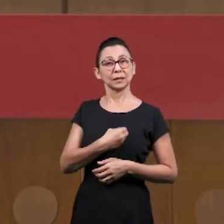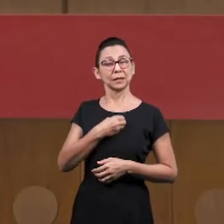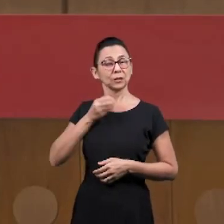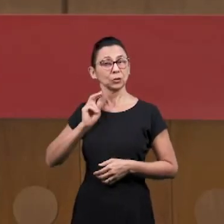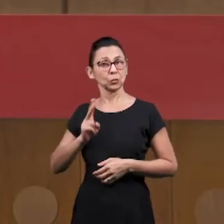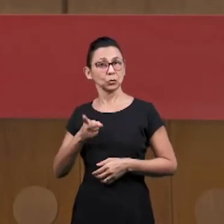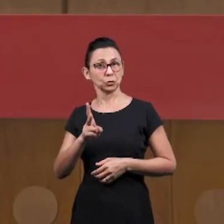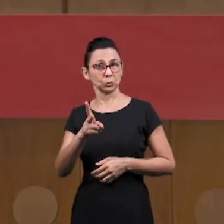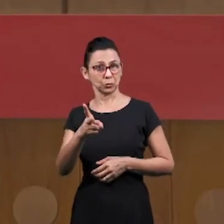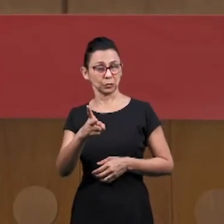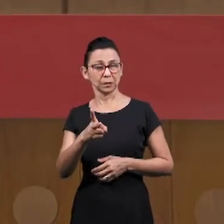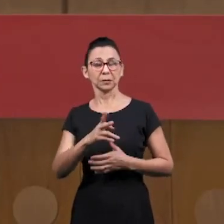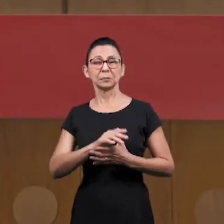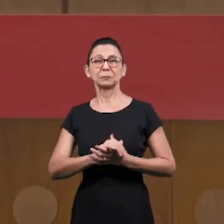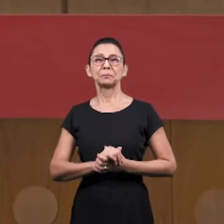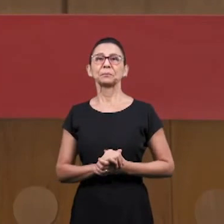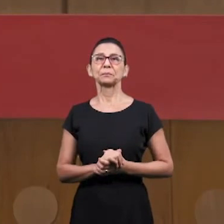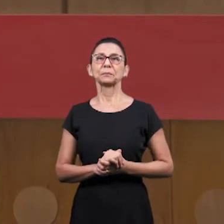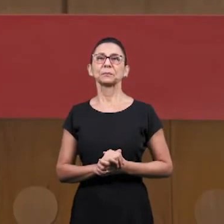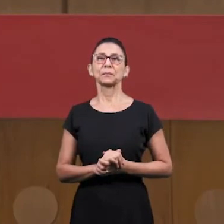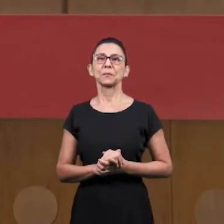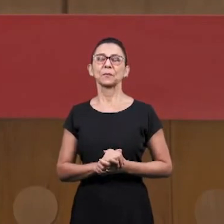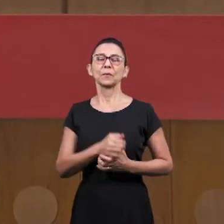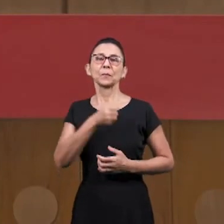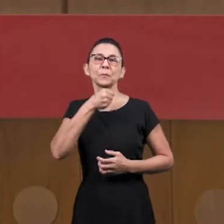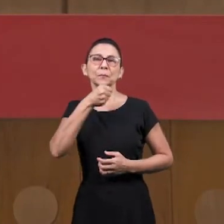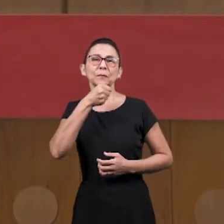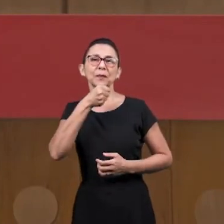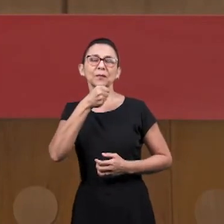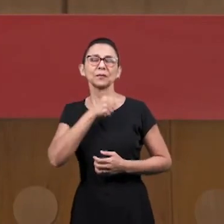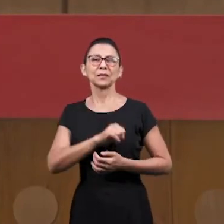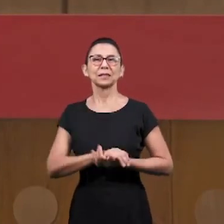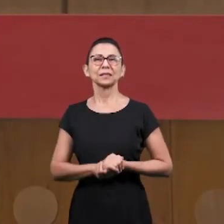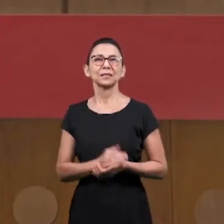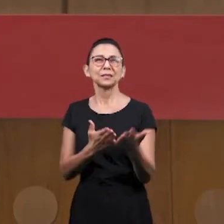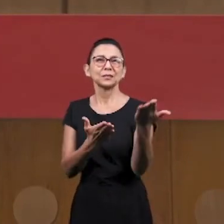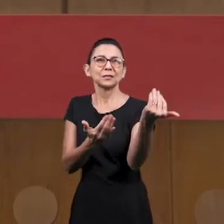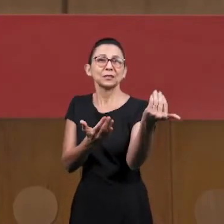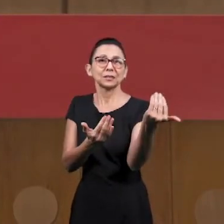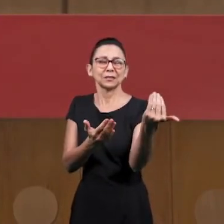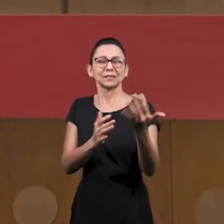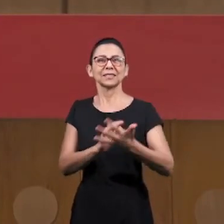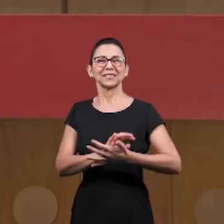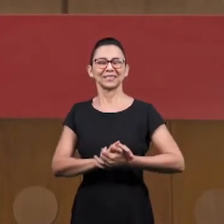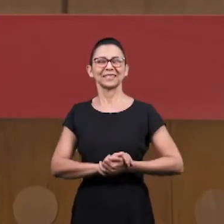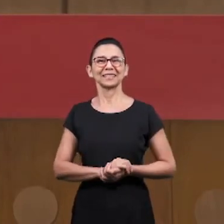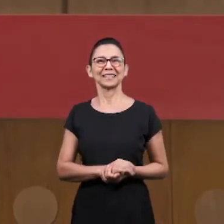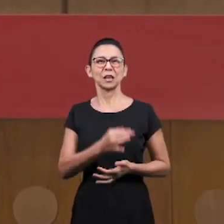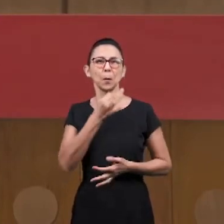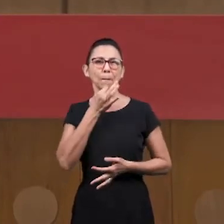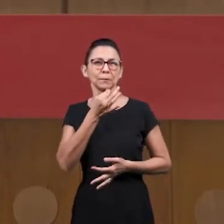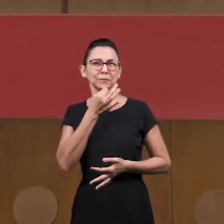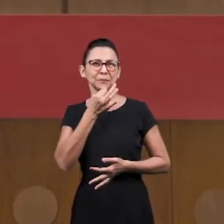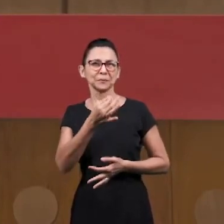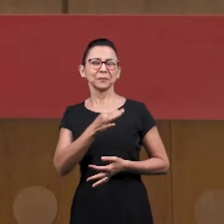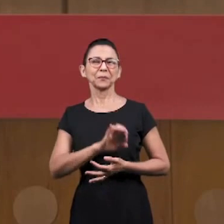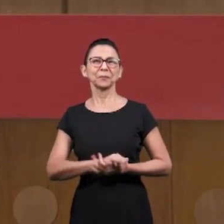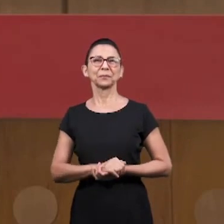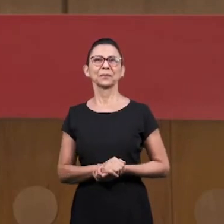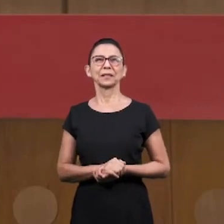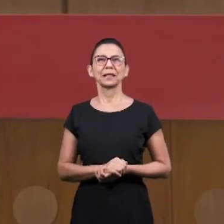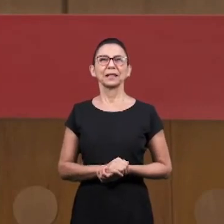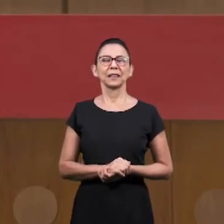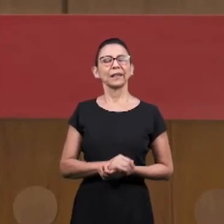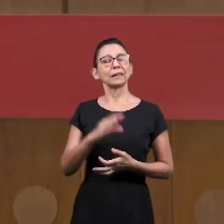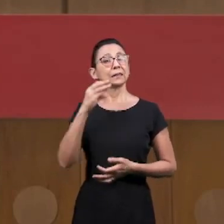continuidade no início dessa programação a nossa entrevista com mais um jovem que irá nos falar a respeito